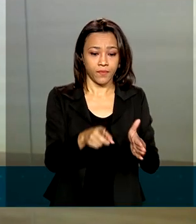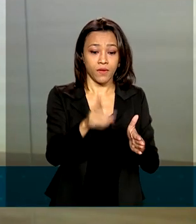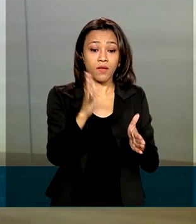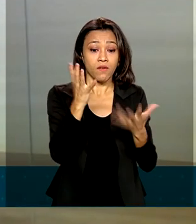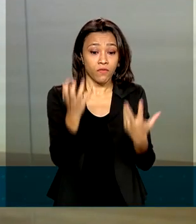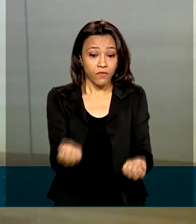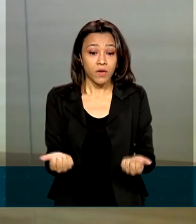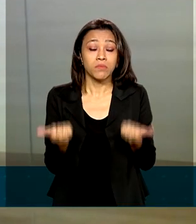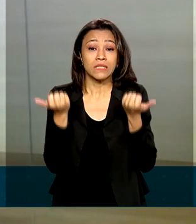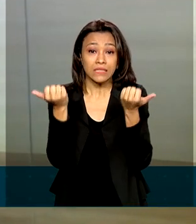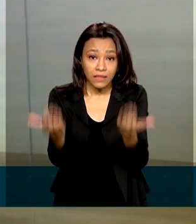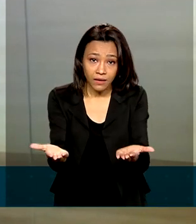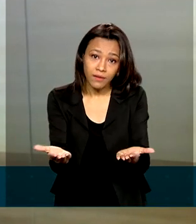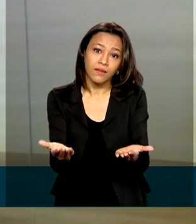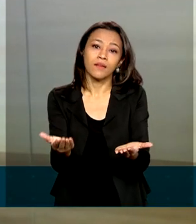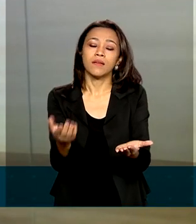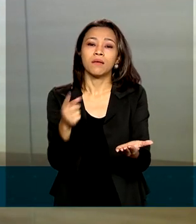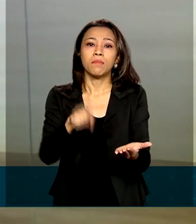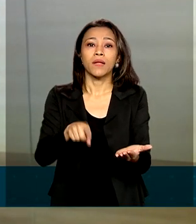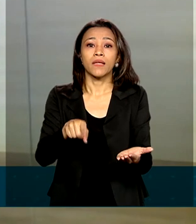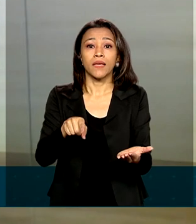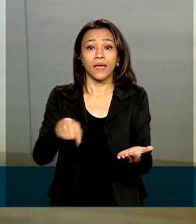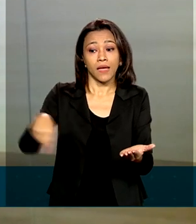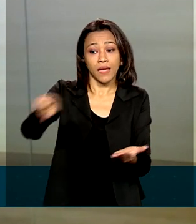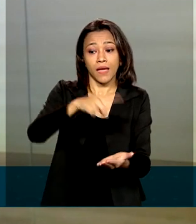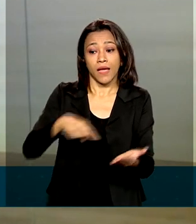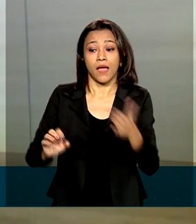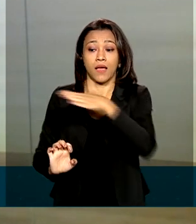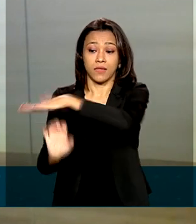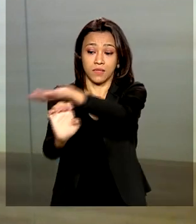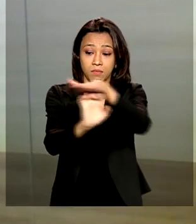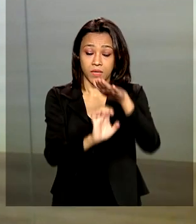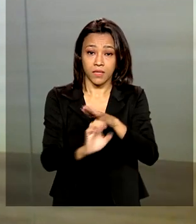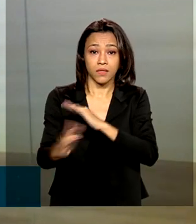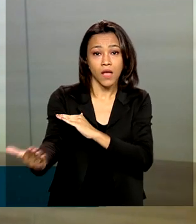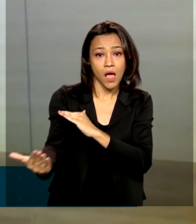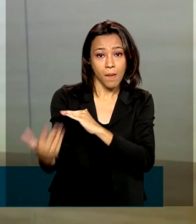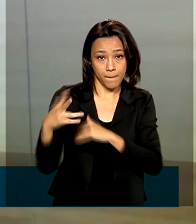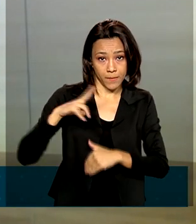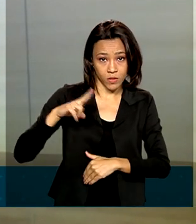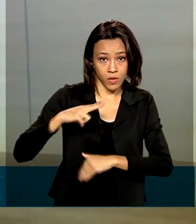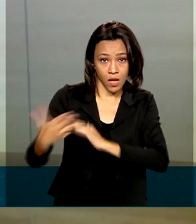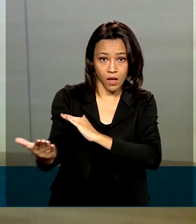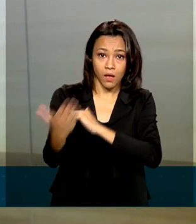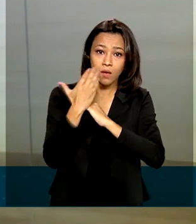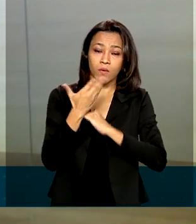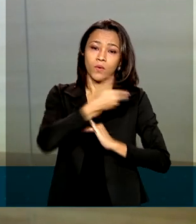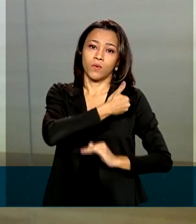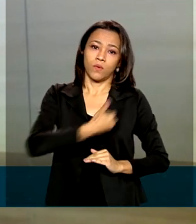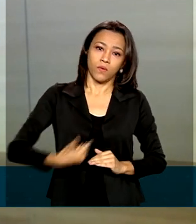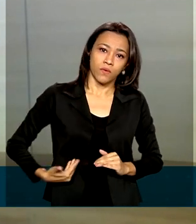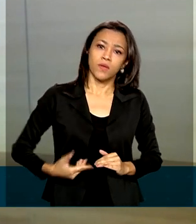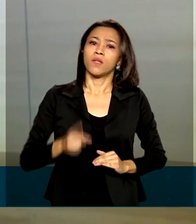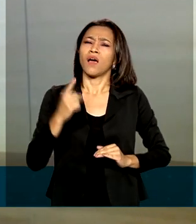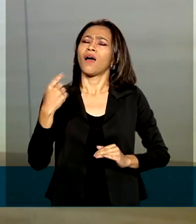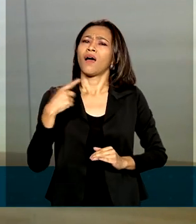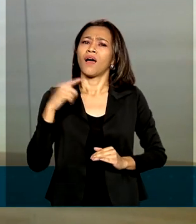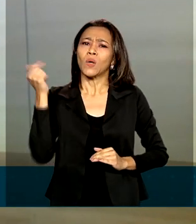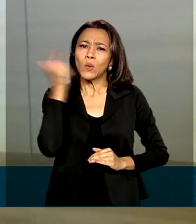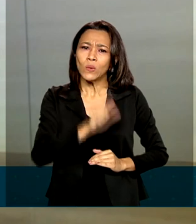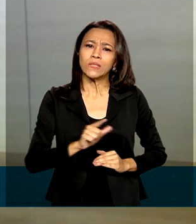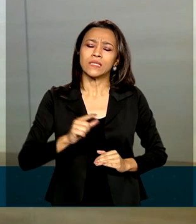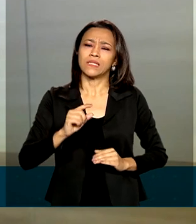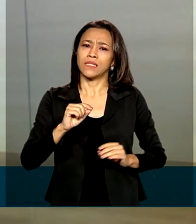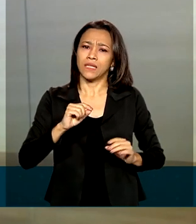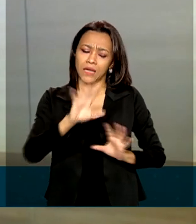para que entes privados ajudem o poder público a enfrentar o desafio da universalização